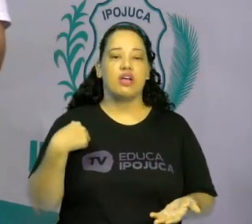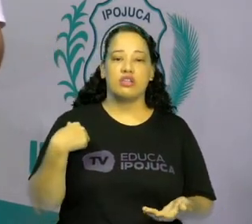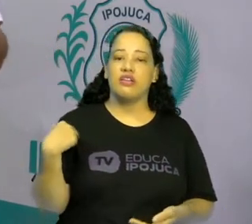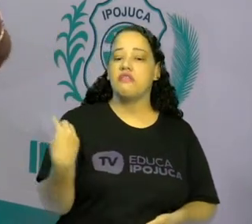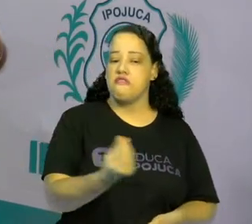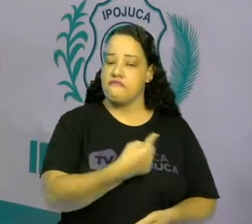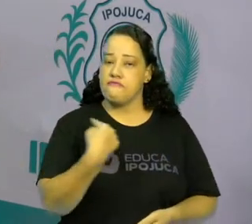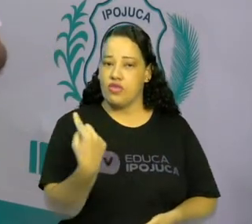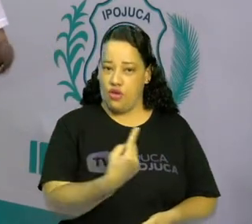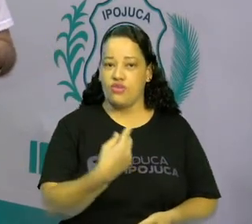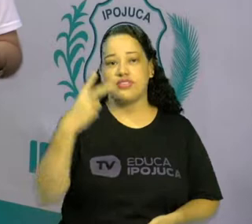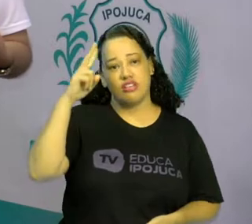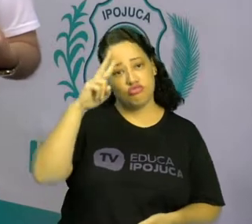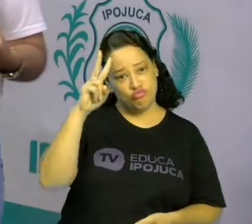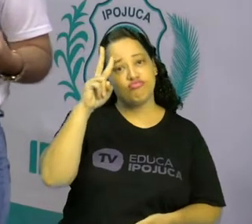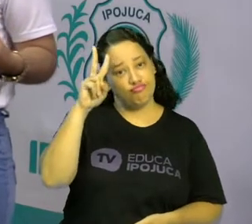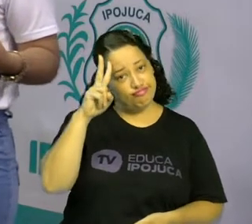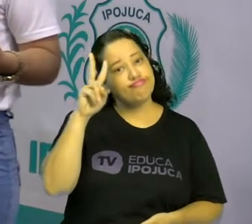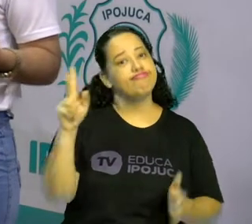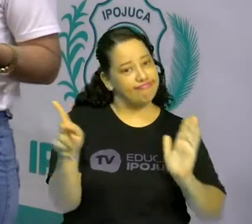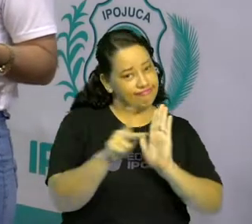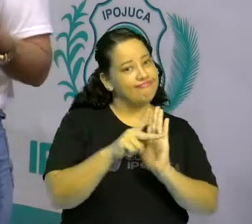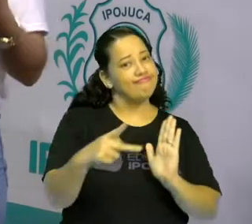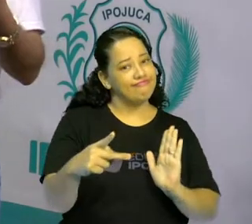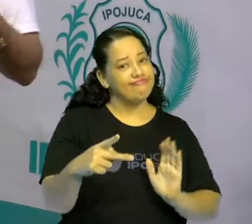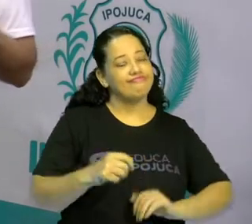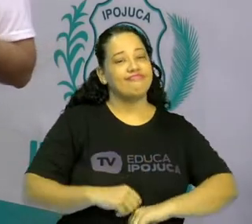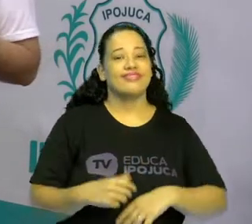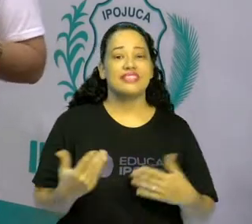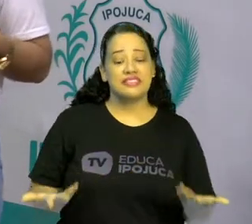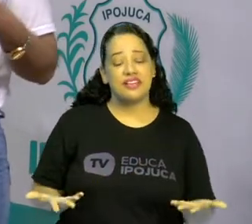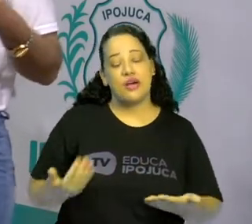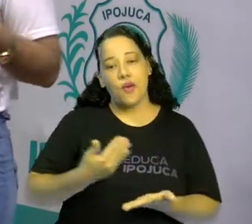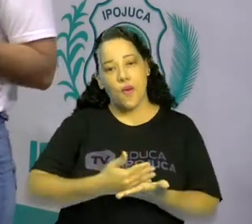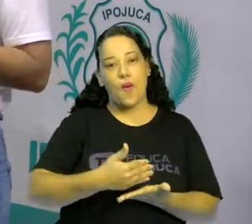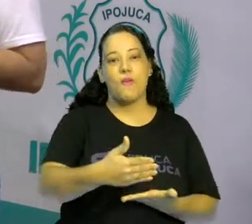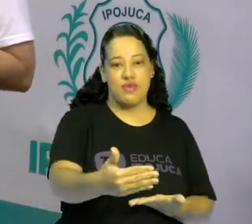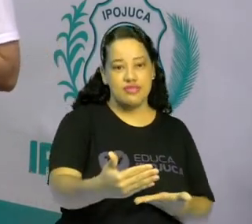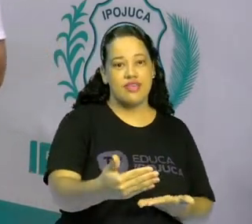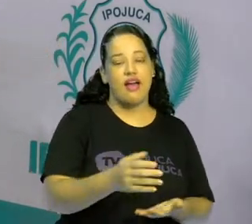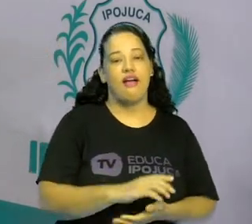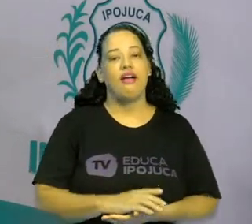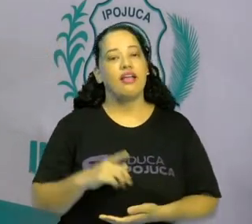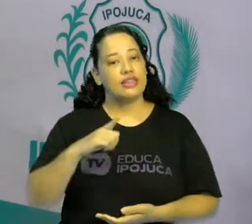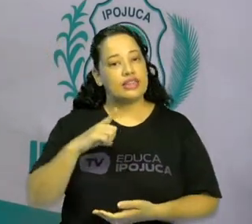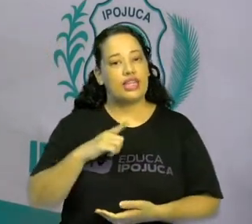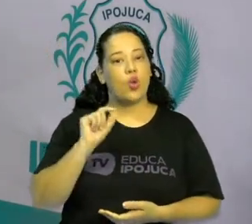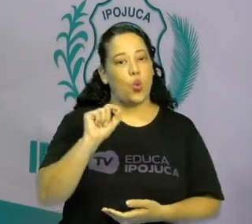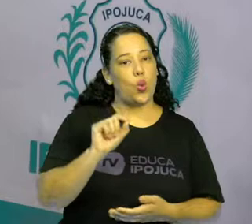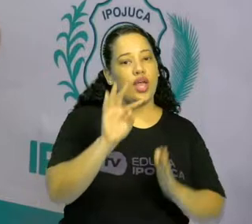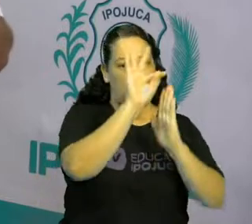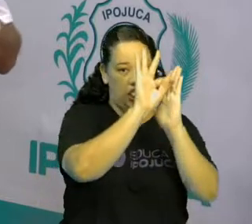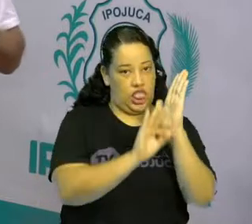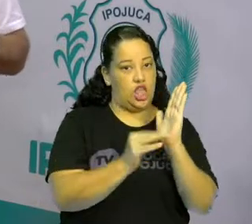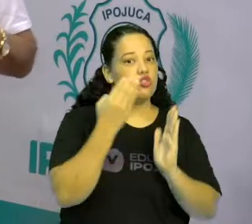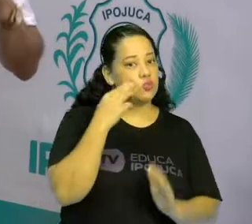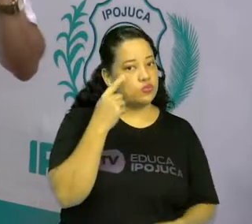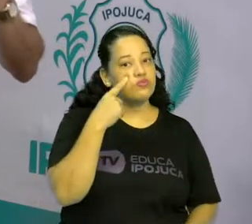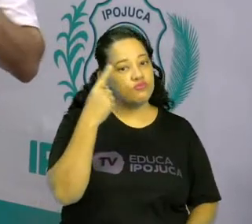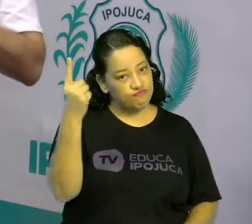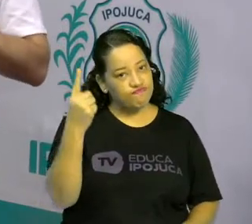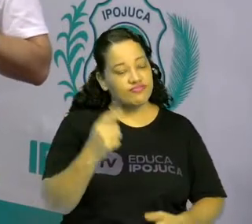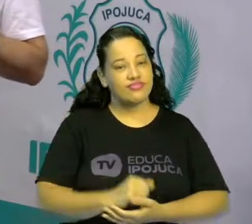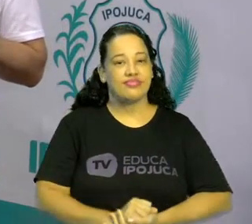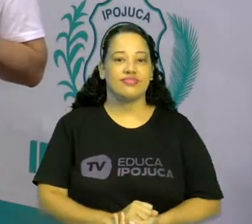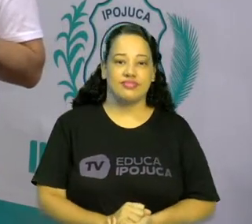da nossa história, não isso, crianças? E para iniciarmos, eu trouxe aqui um texto, mas antes